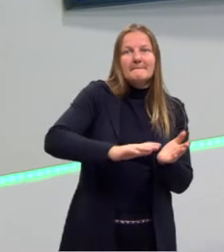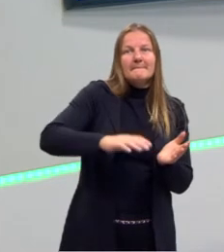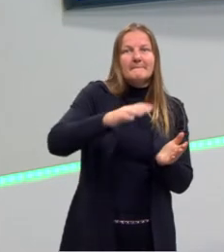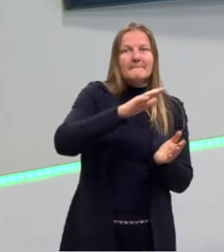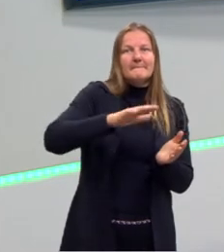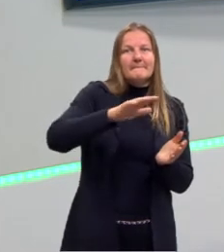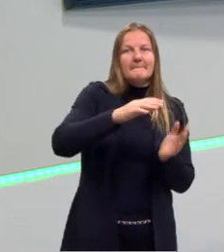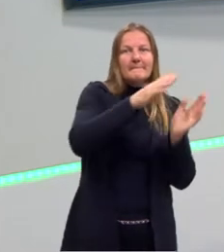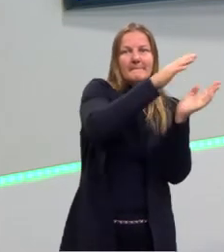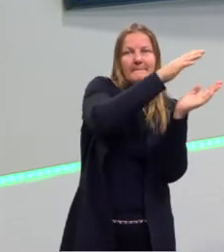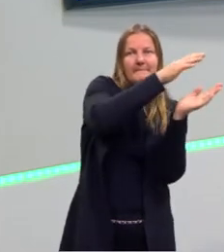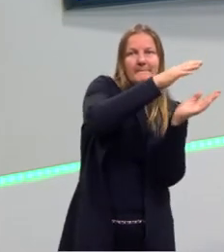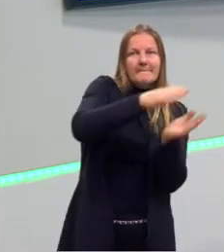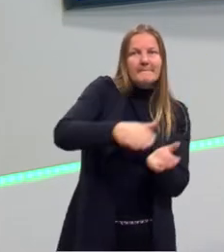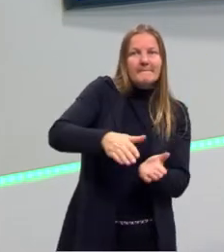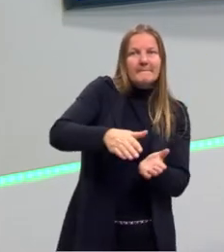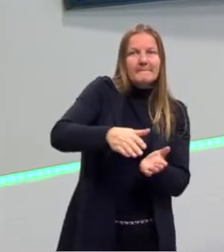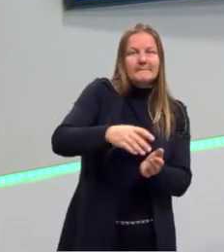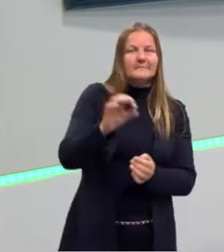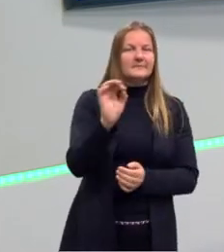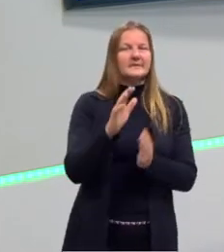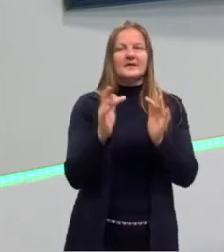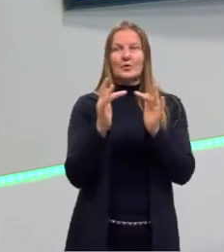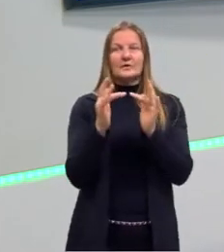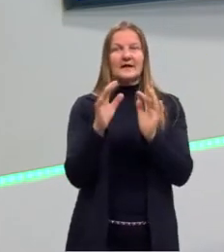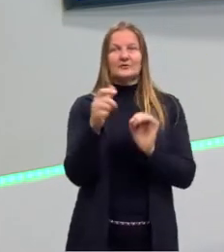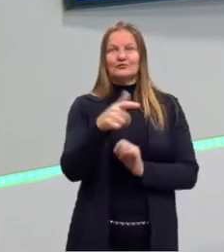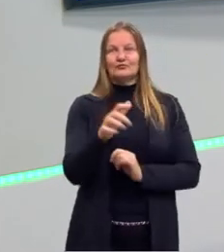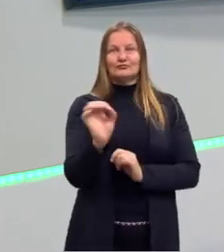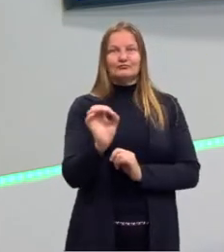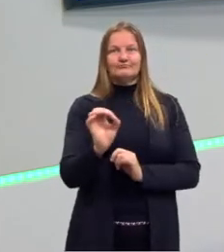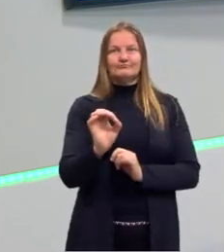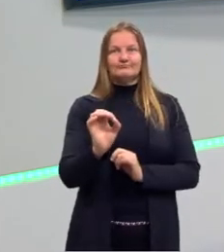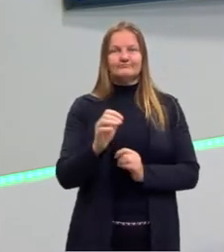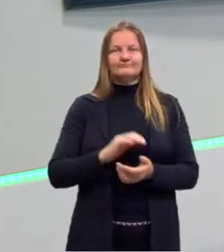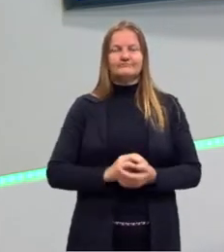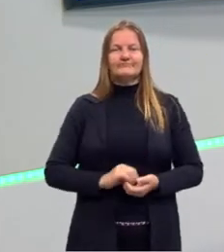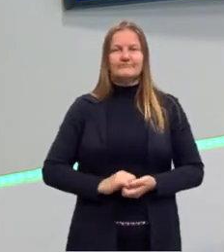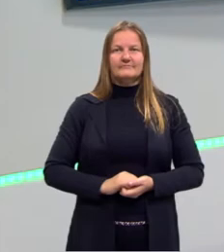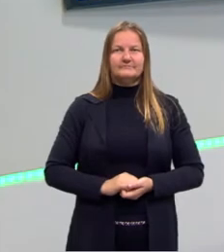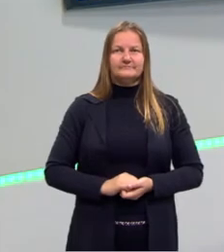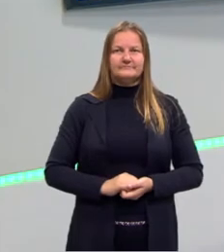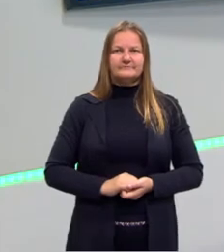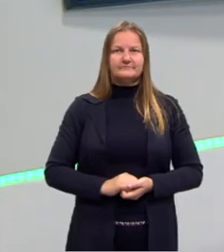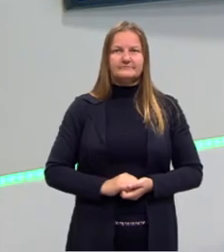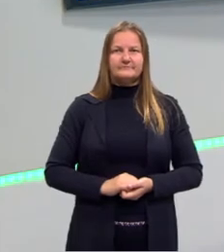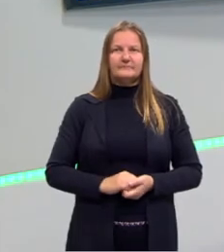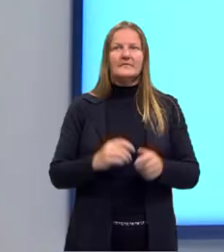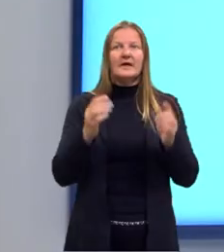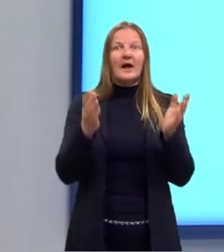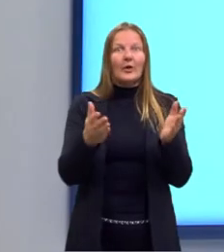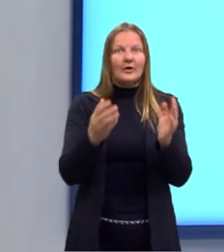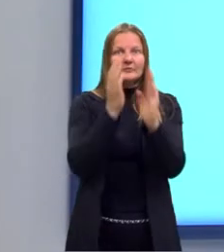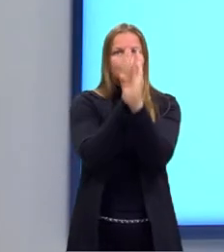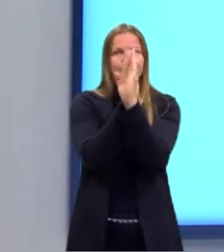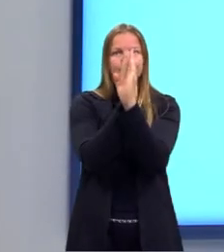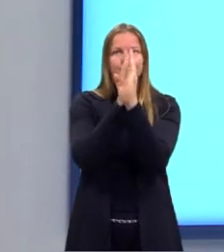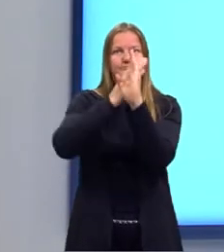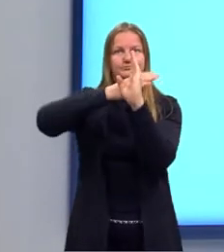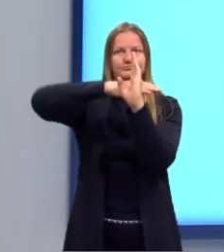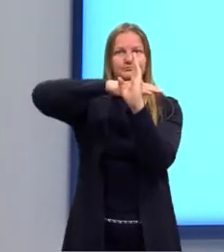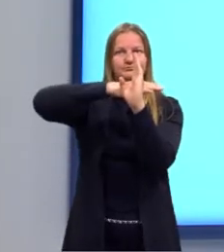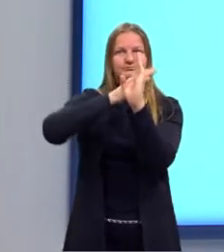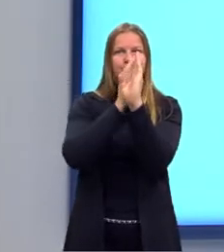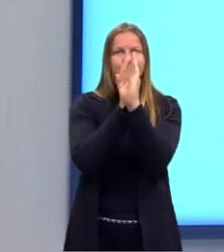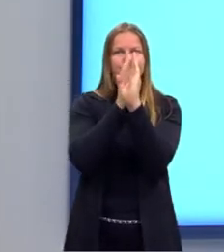planos paralelos. Não se cruzam e não contêm nenhum ponto em comum. Agora, os planos, eles podem ser